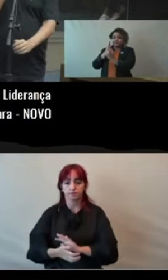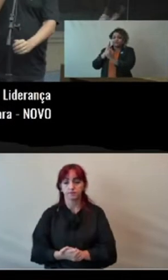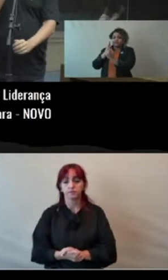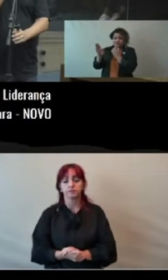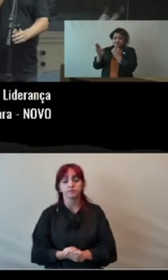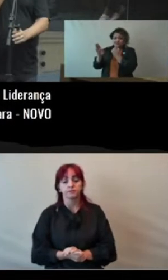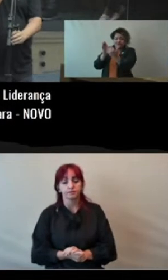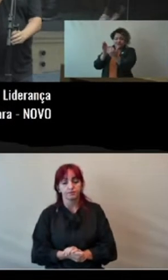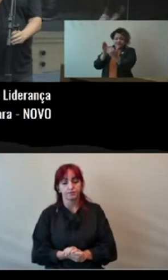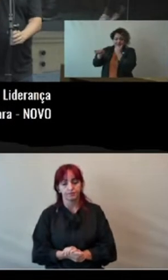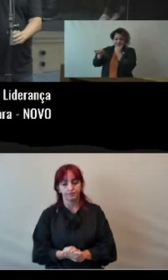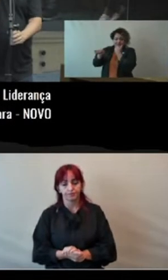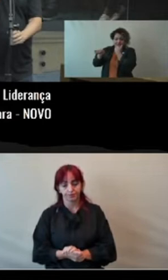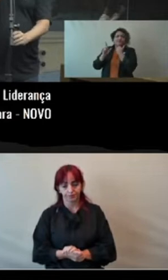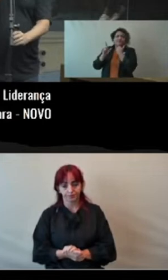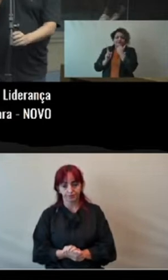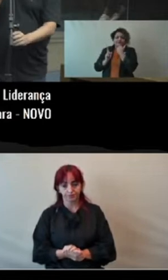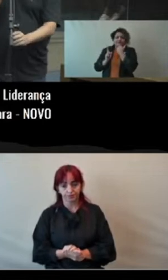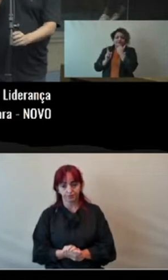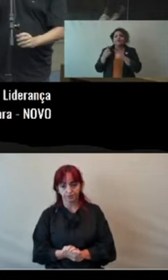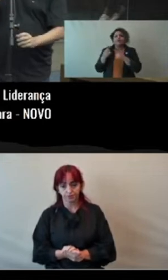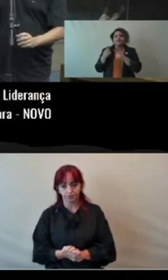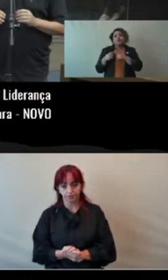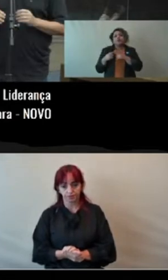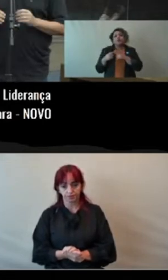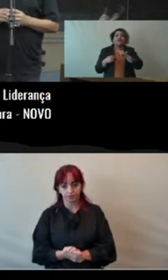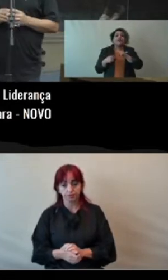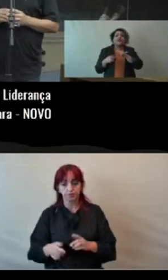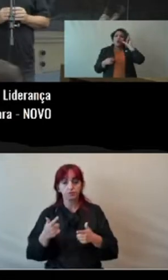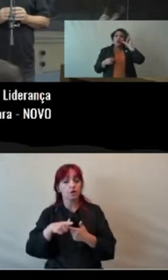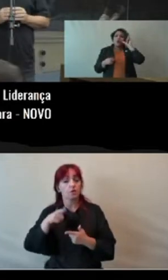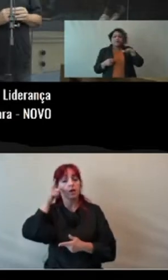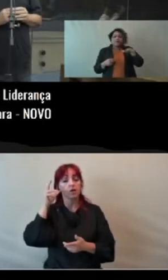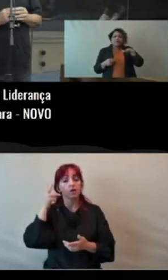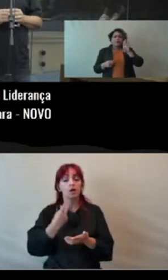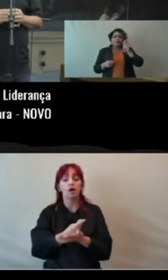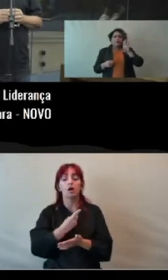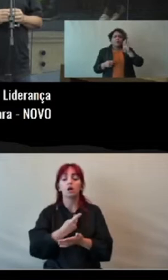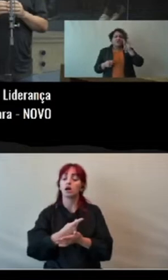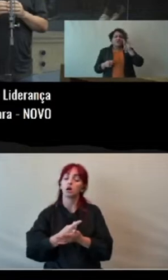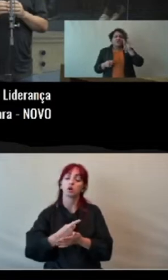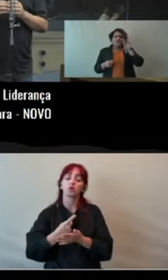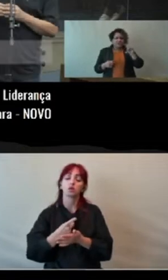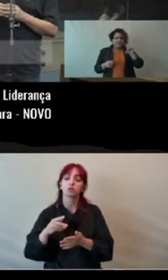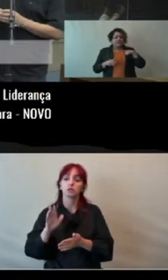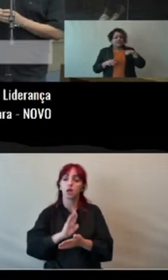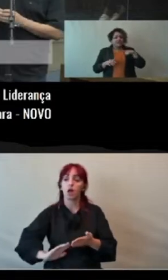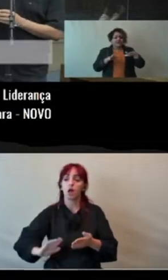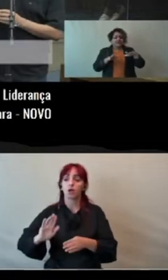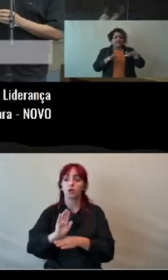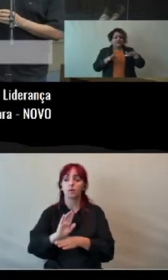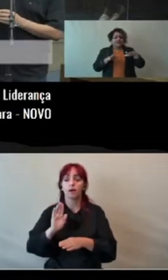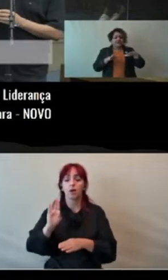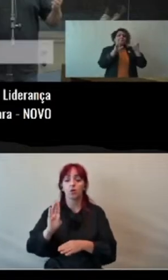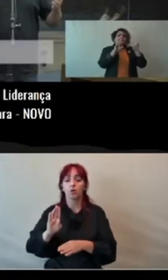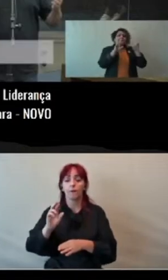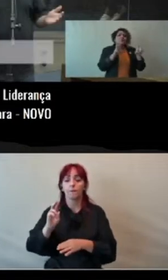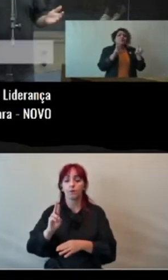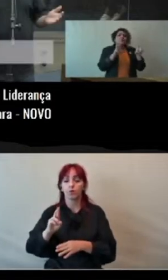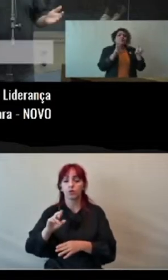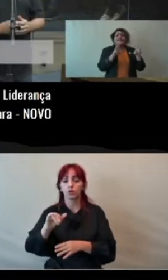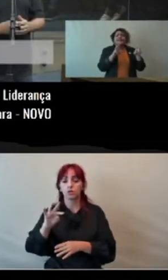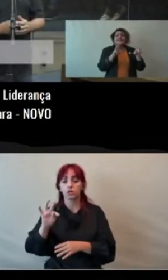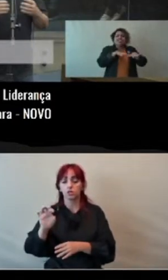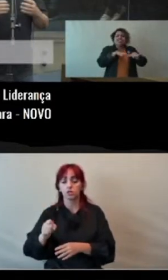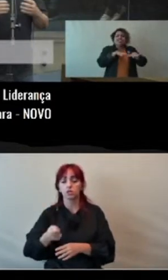Ocorreu no bairro Buritis uma audiência pública para discutir a questão do trânsito caótico naquele bairro. E a UNI